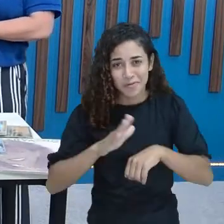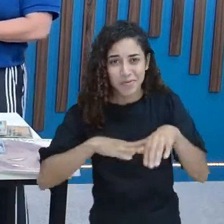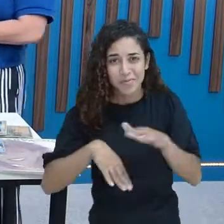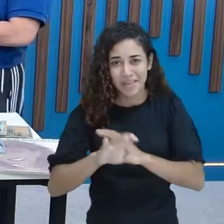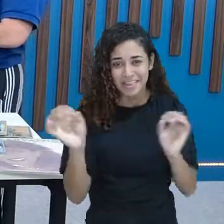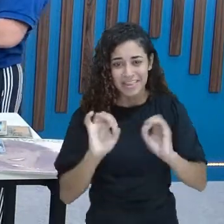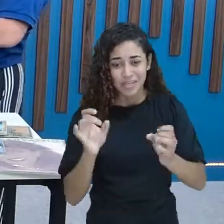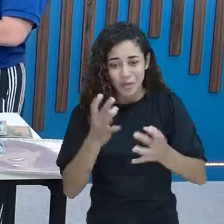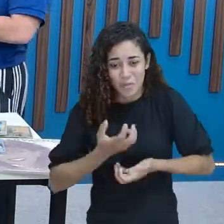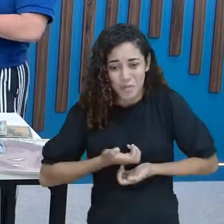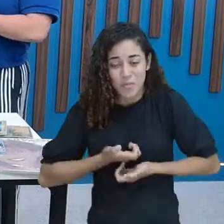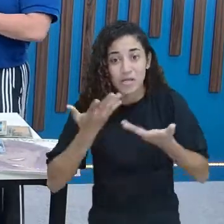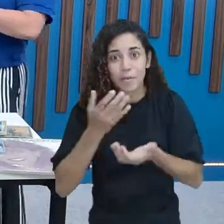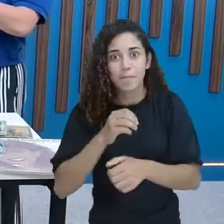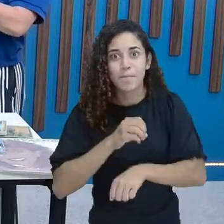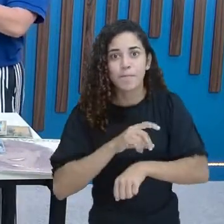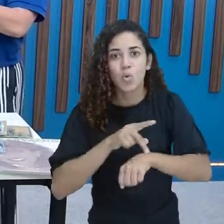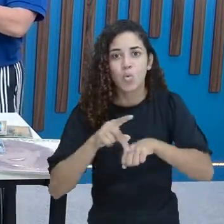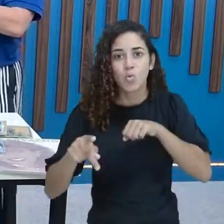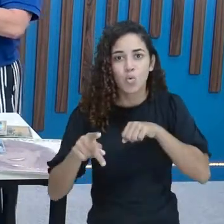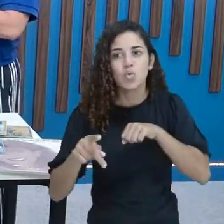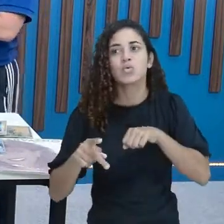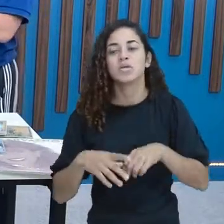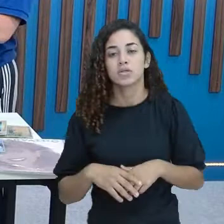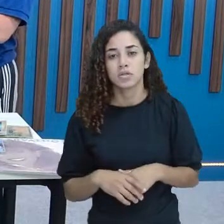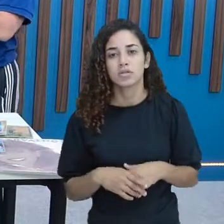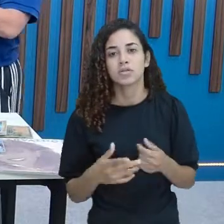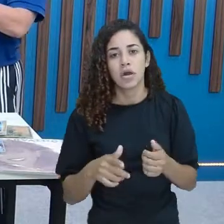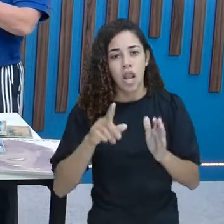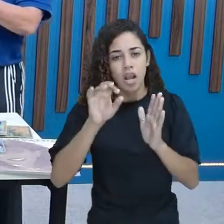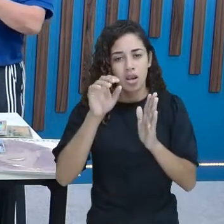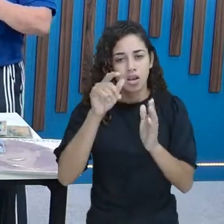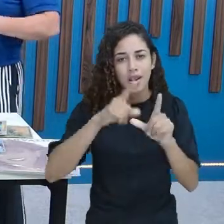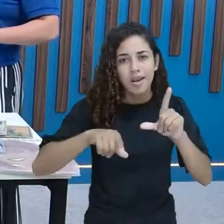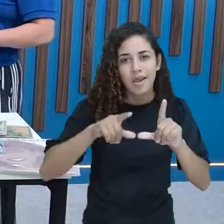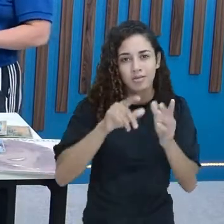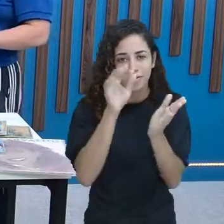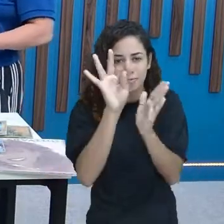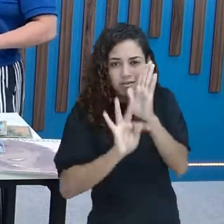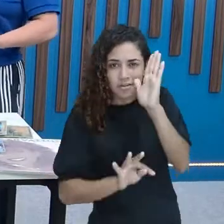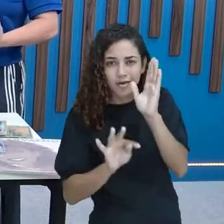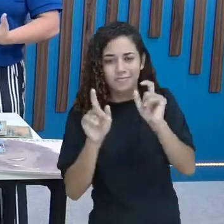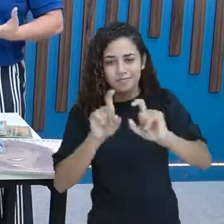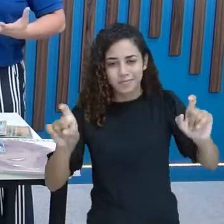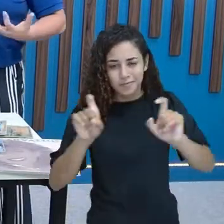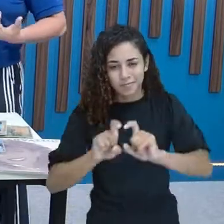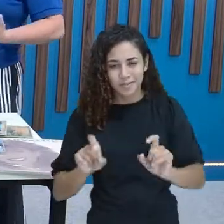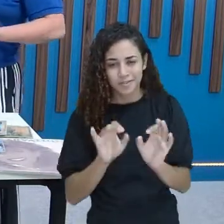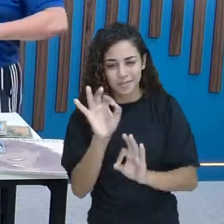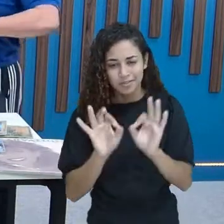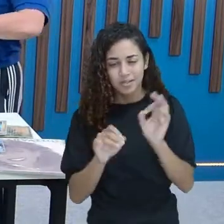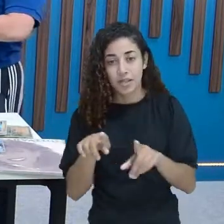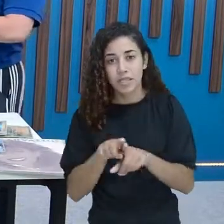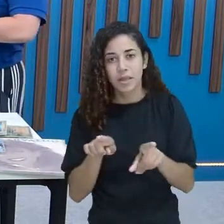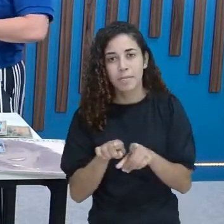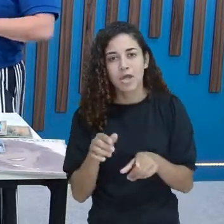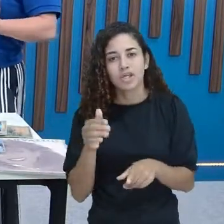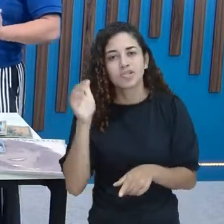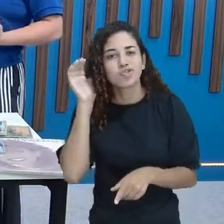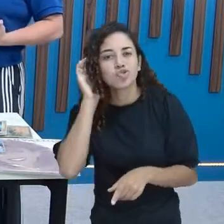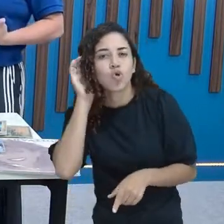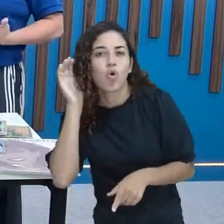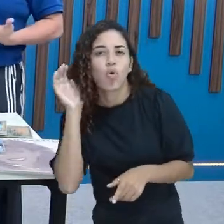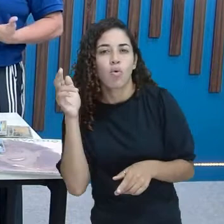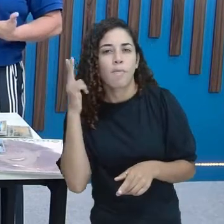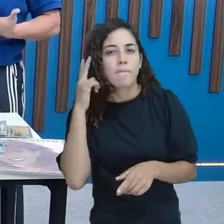Poesia pura Há um rebuscamento Na letra Há um rebuscamento Também na parte sonora De arranjos